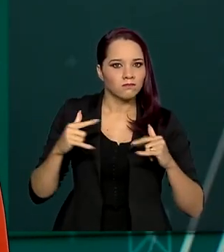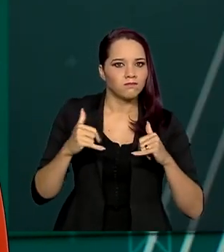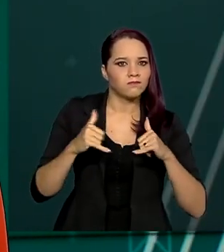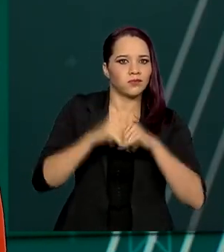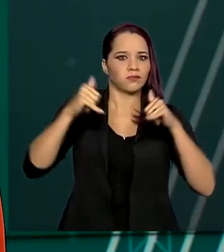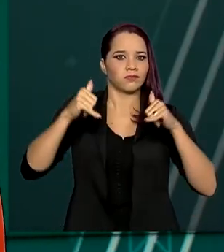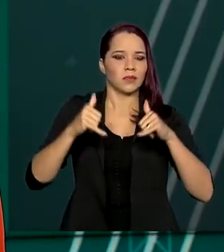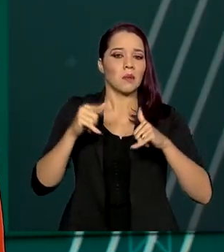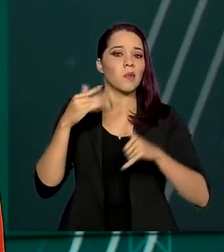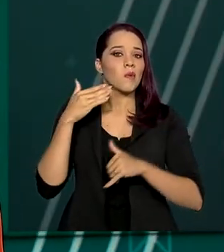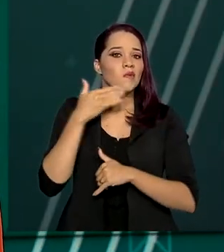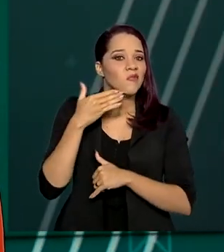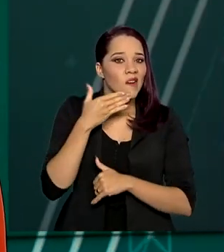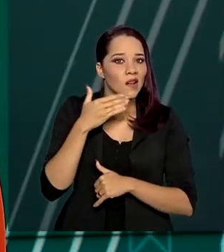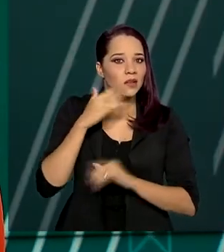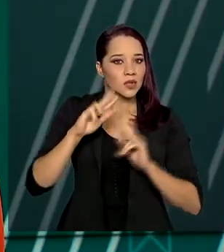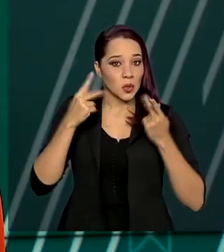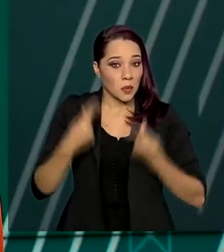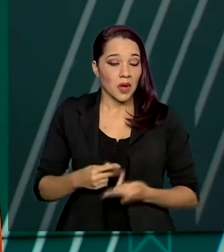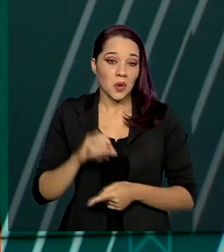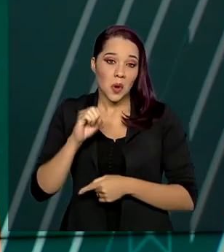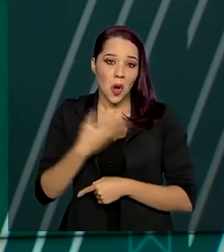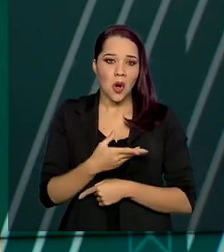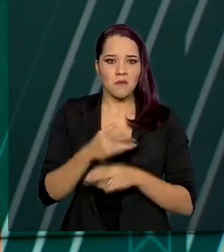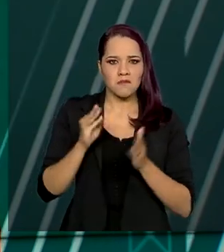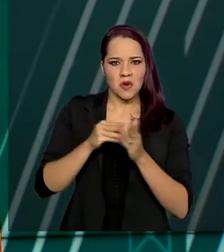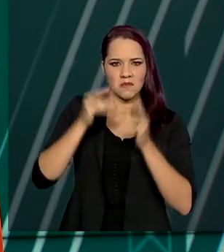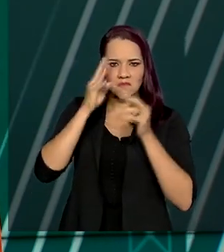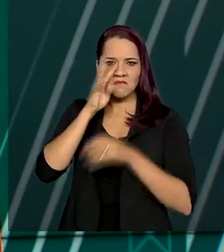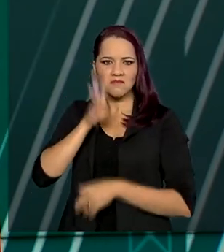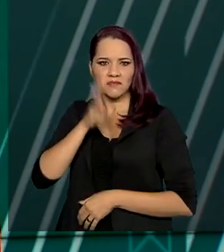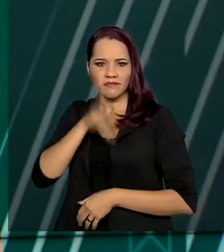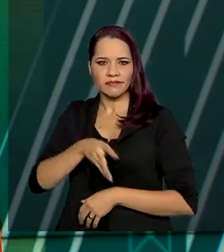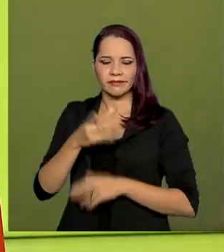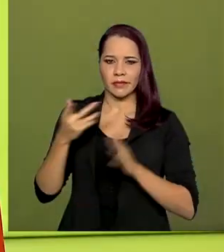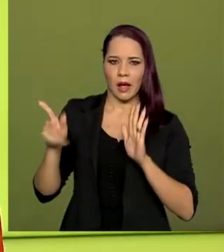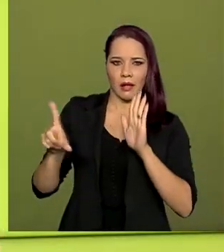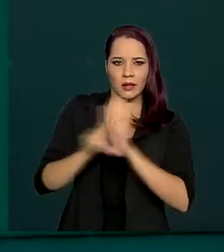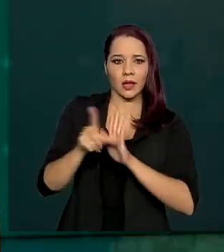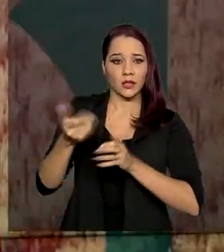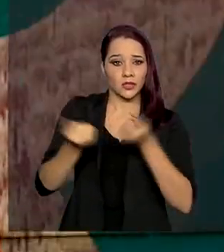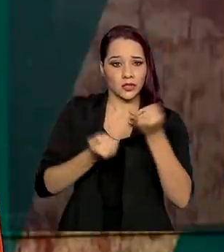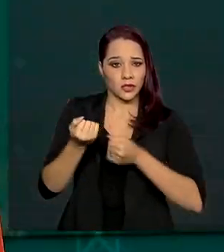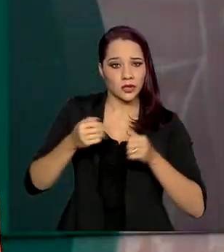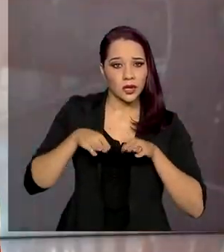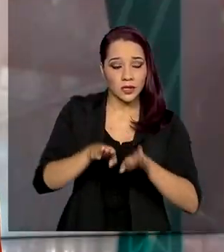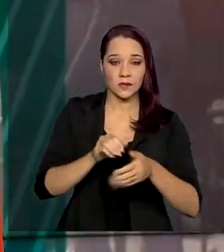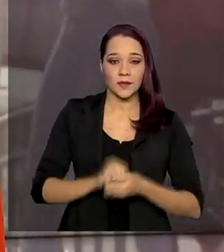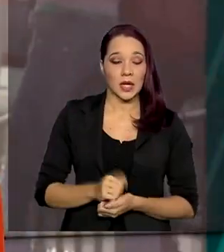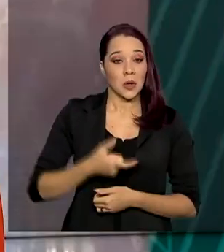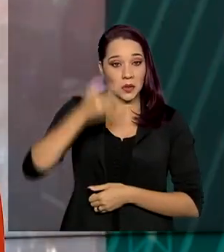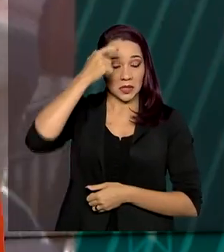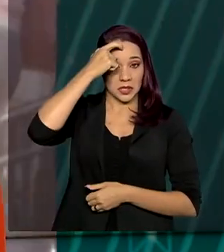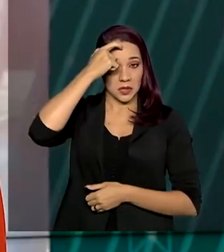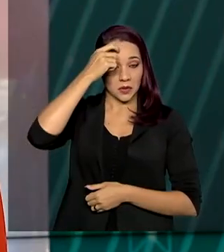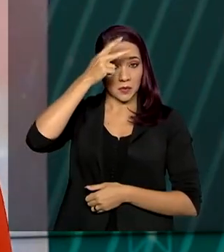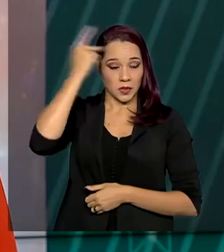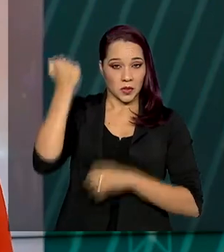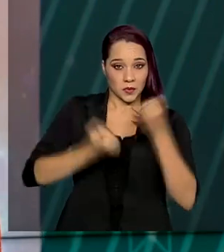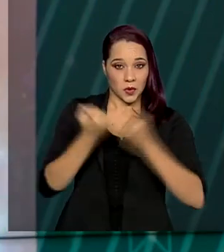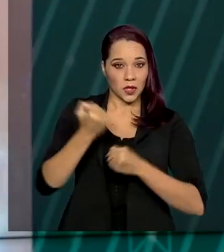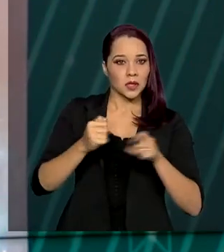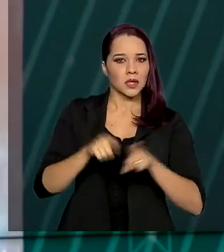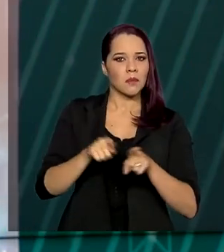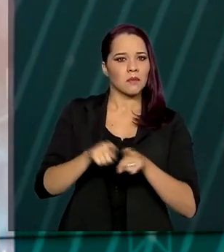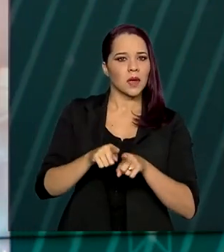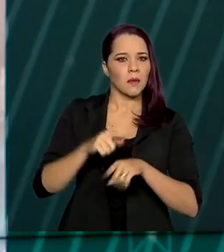causados por falha humana ou por desrespeito às leis de trânsito. A conscientização de motoristas e pedestres é foco